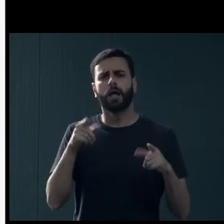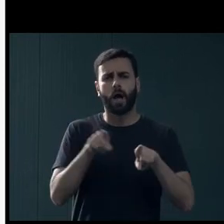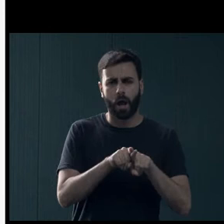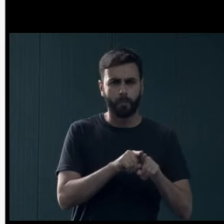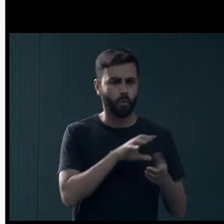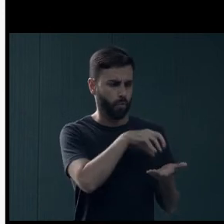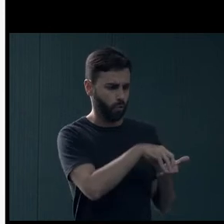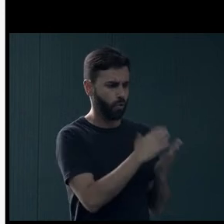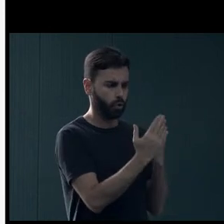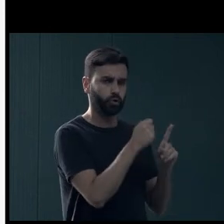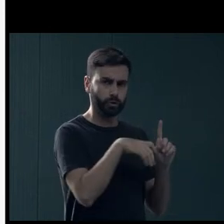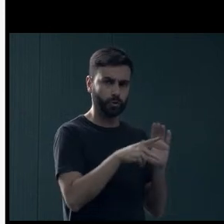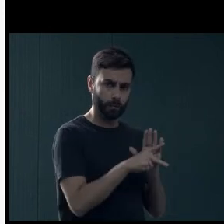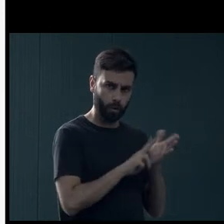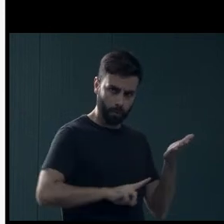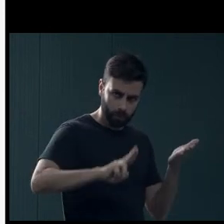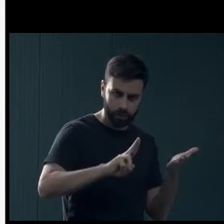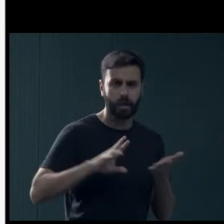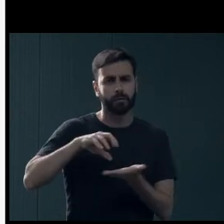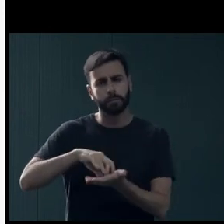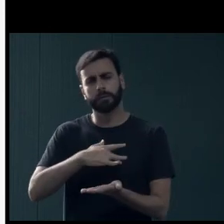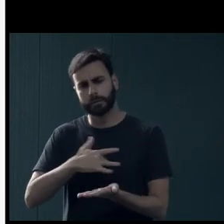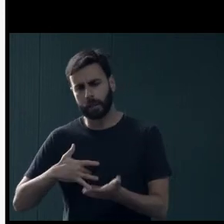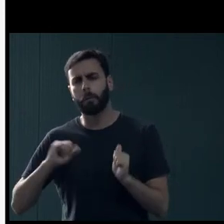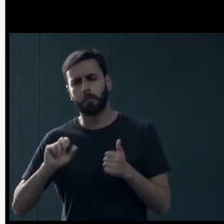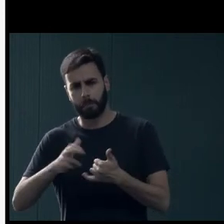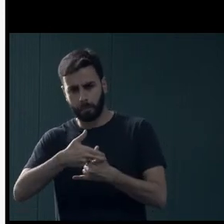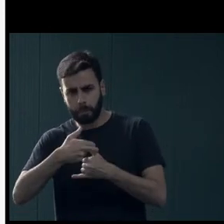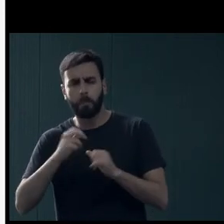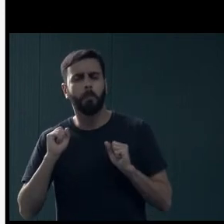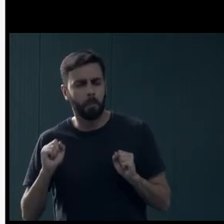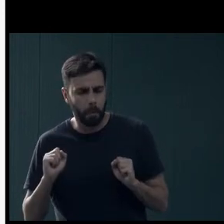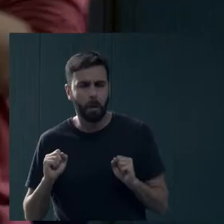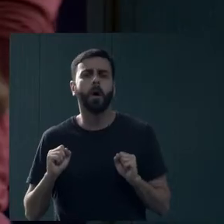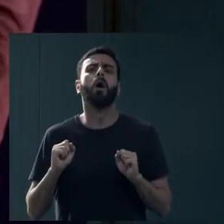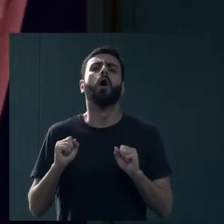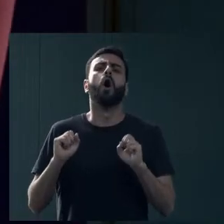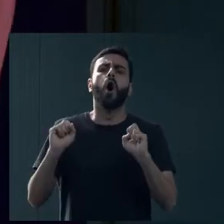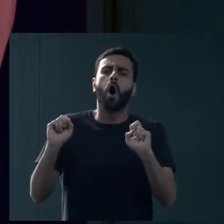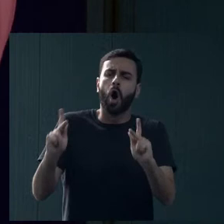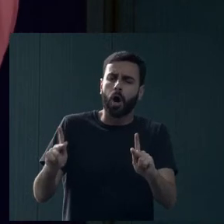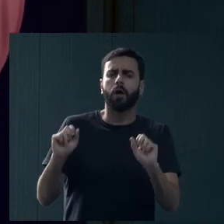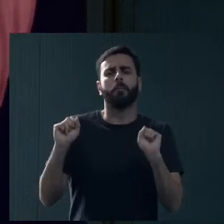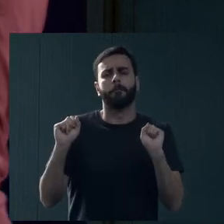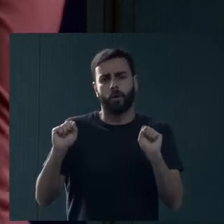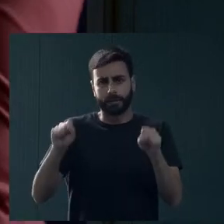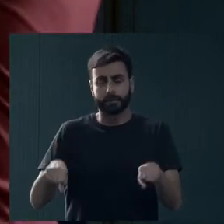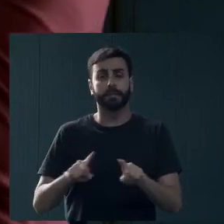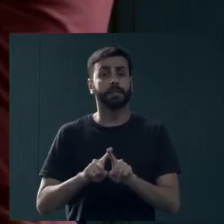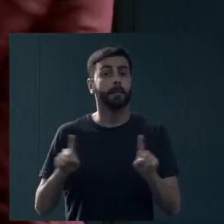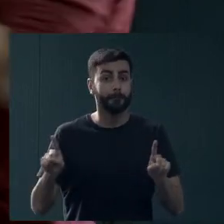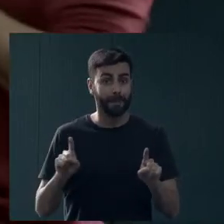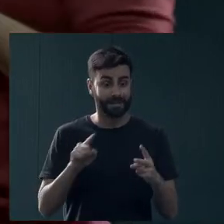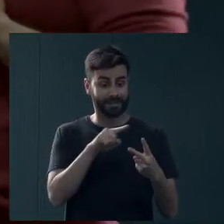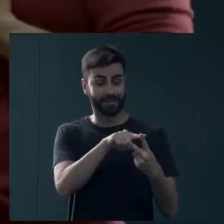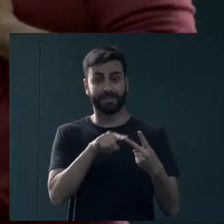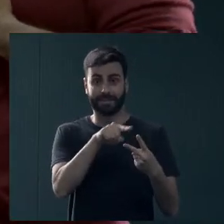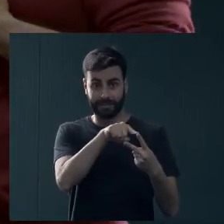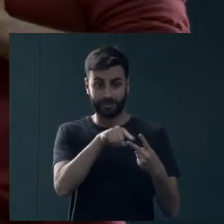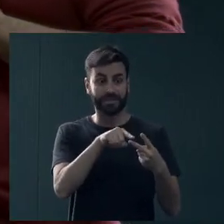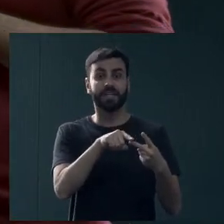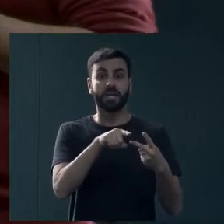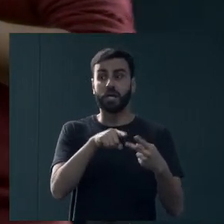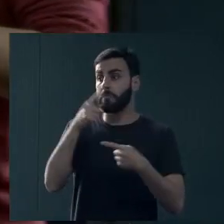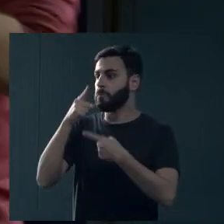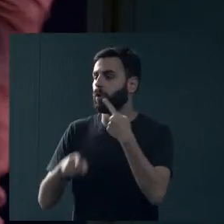psíquico-social? Pode. Pode dar o apoio via divisão de saúde? Pode. Pode ajudar a complementar esse atendimento? Sim. Mas o CRAS não pode negar esse